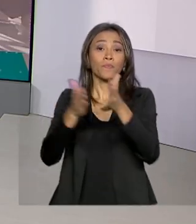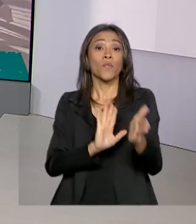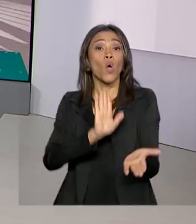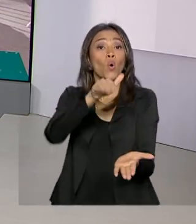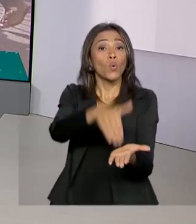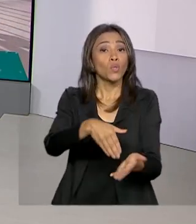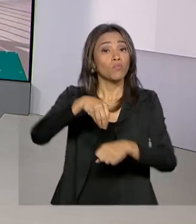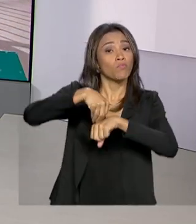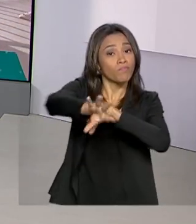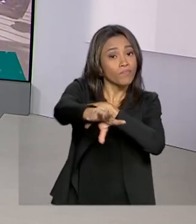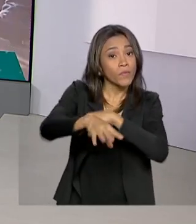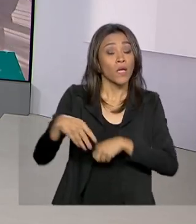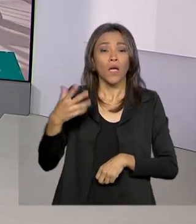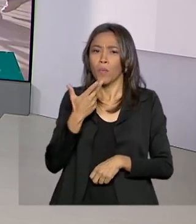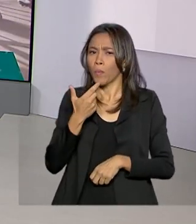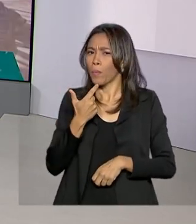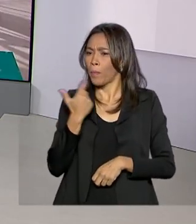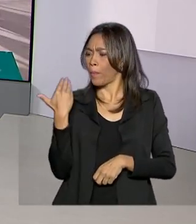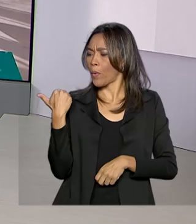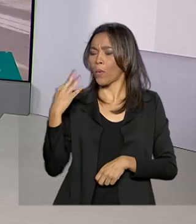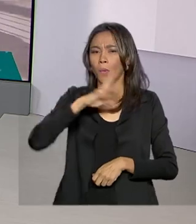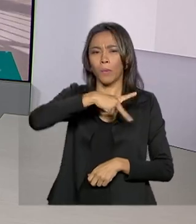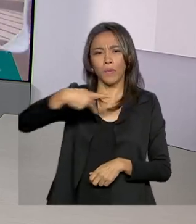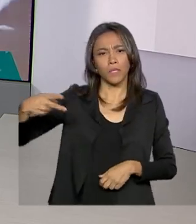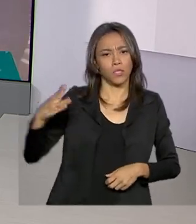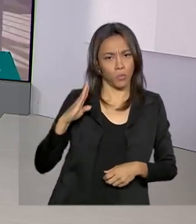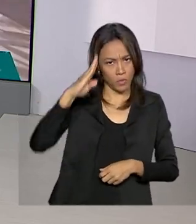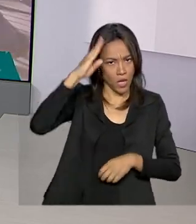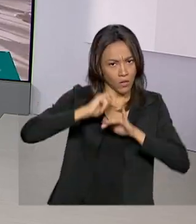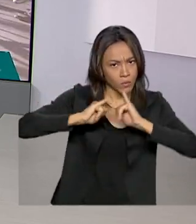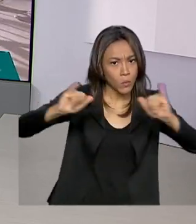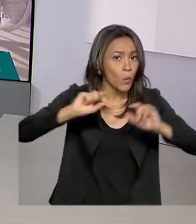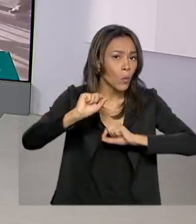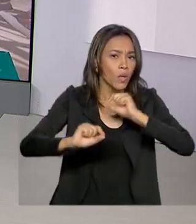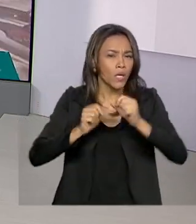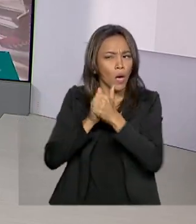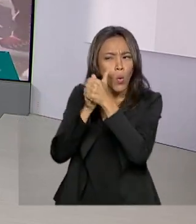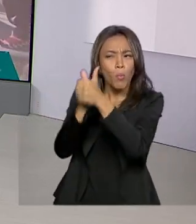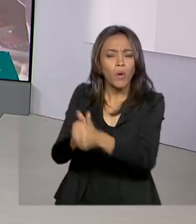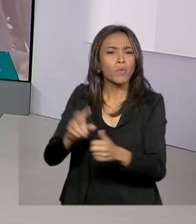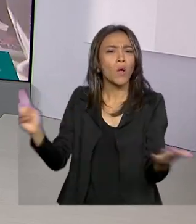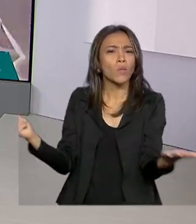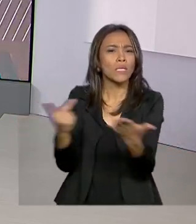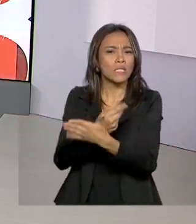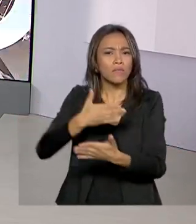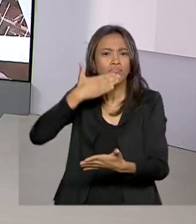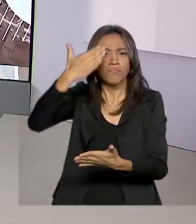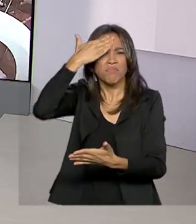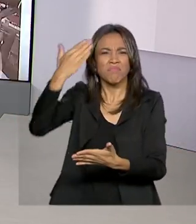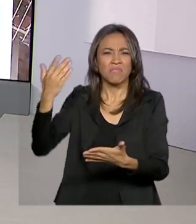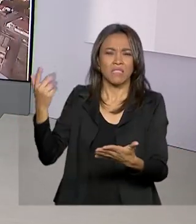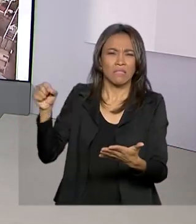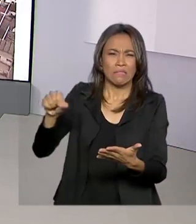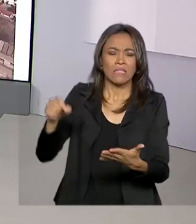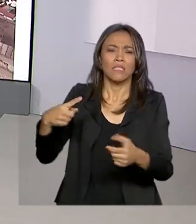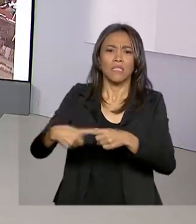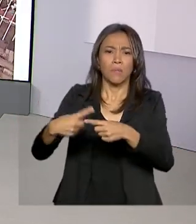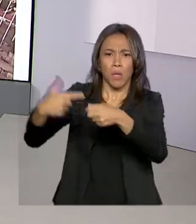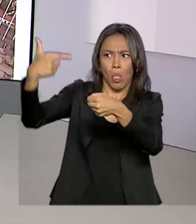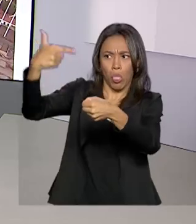presidente Jair Bolsonaro informou agora há pouco que o governo acompanha de perto a crise no Oriente Médio e os impactos no preço dos